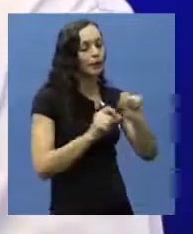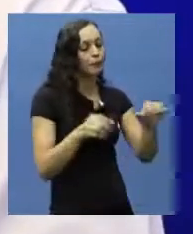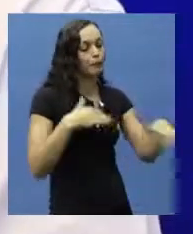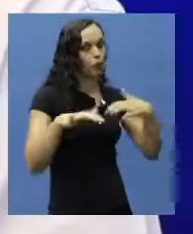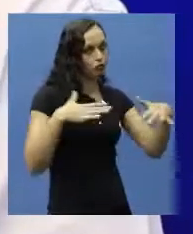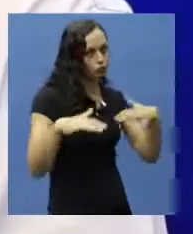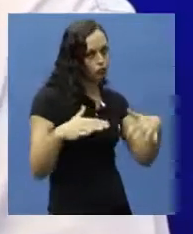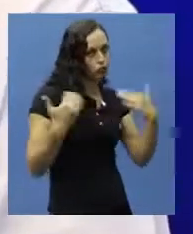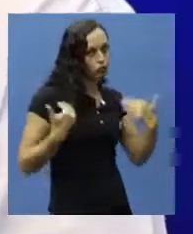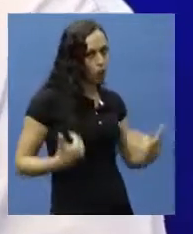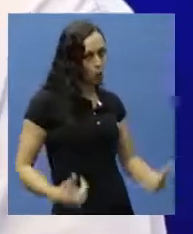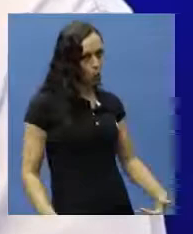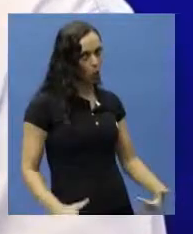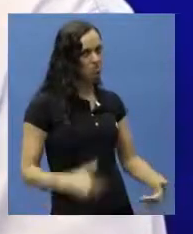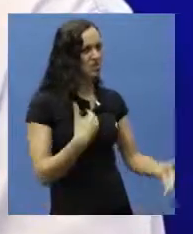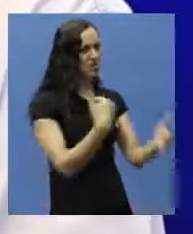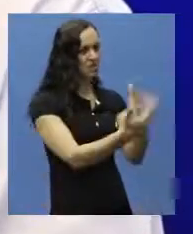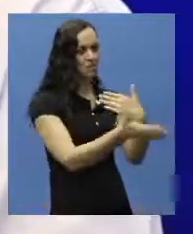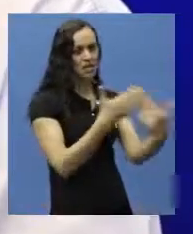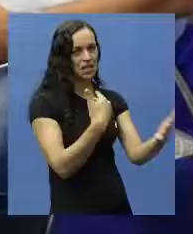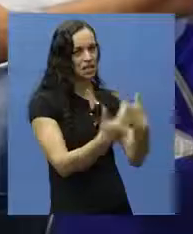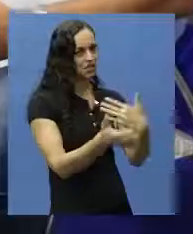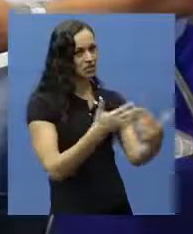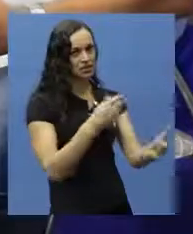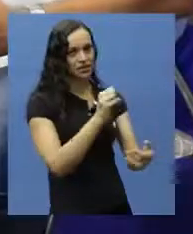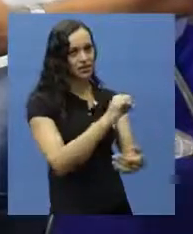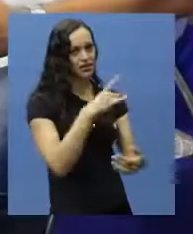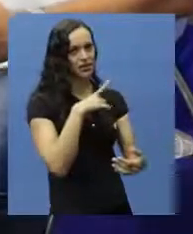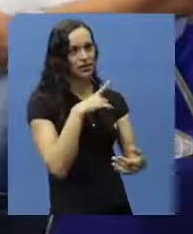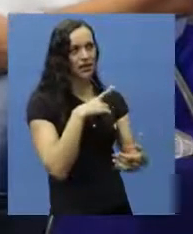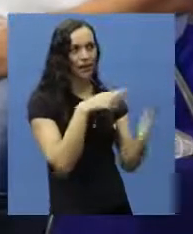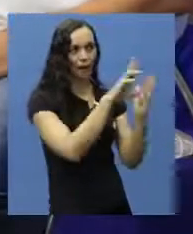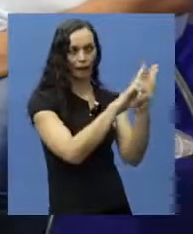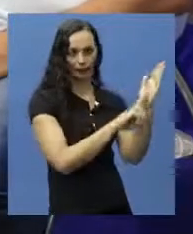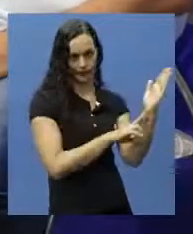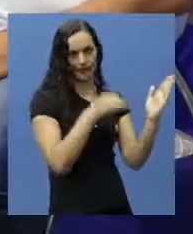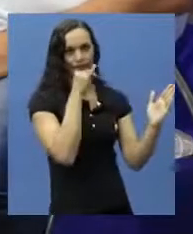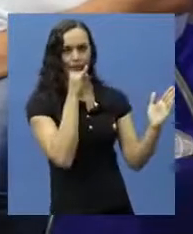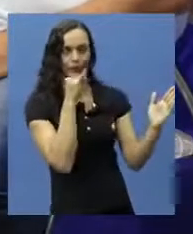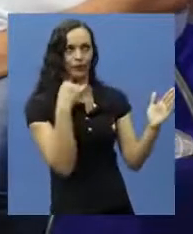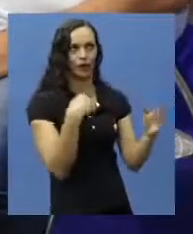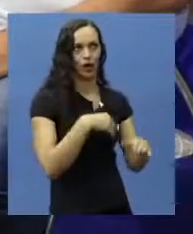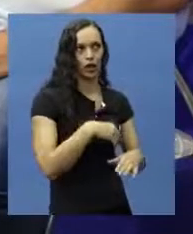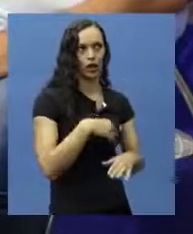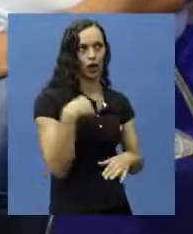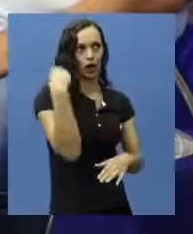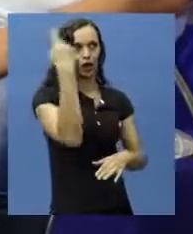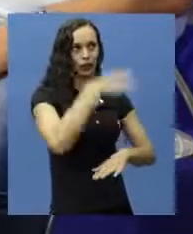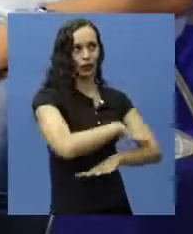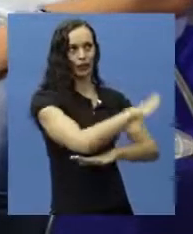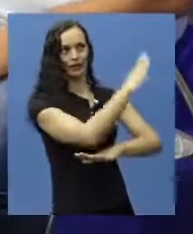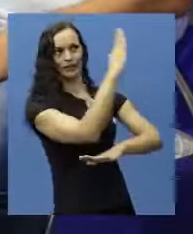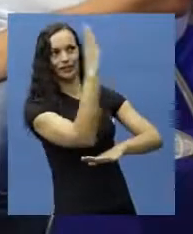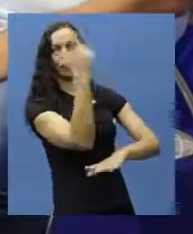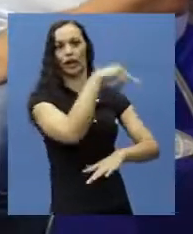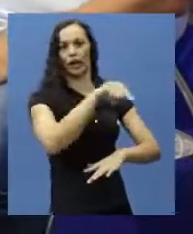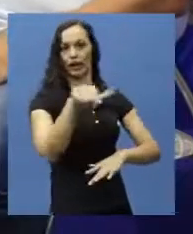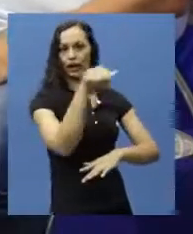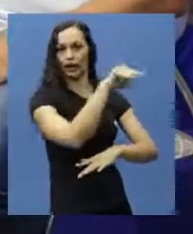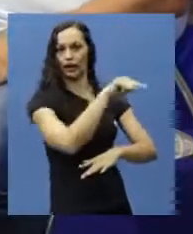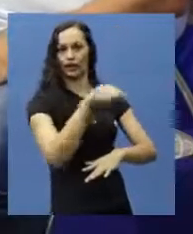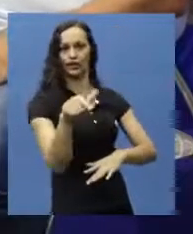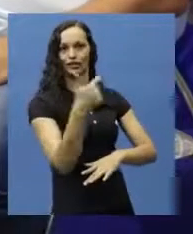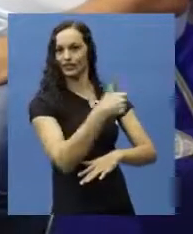movimentos que você faz no corpo, independentemente de protocolos, tipo assim, duração e repetições.